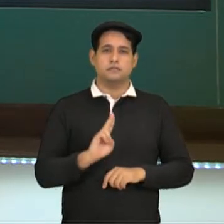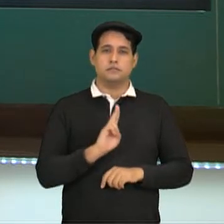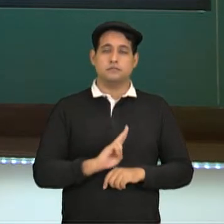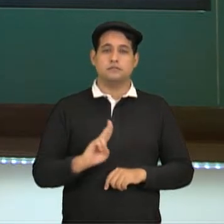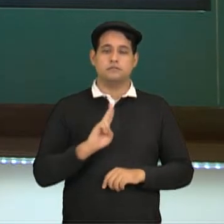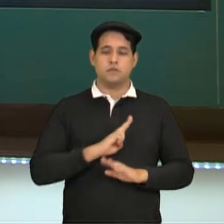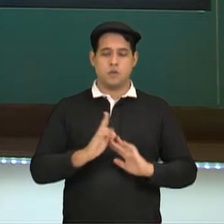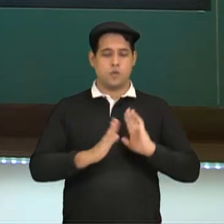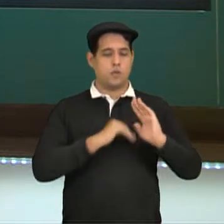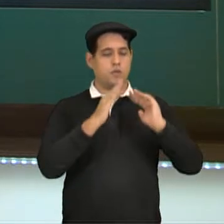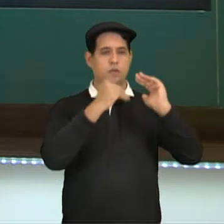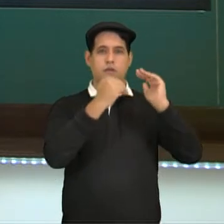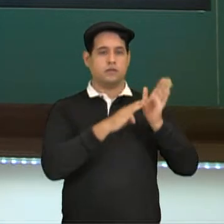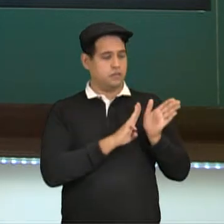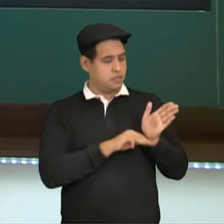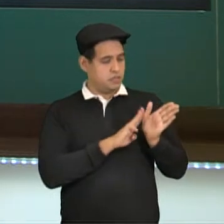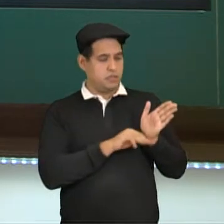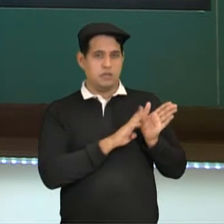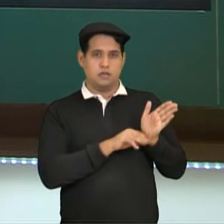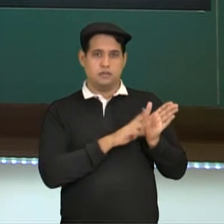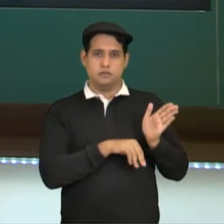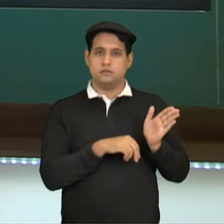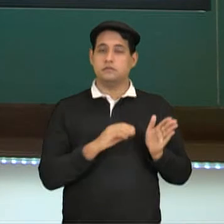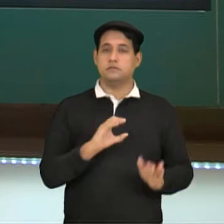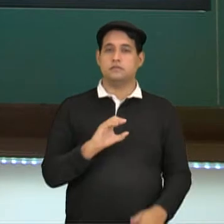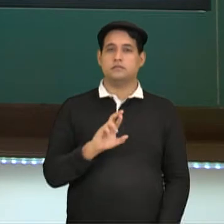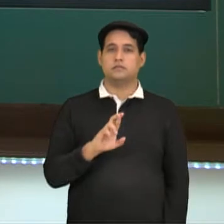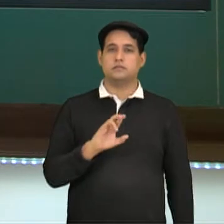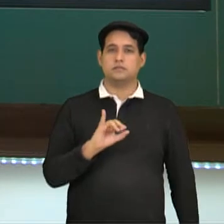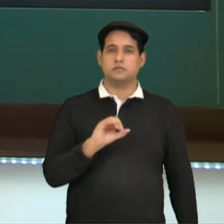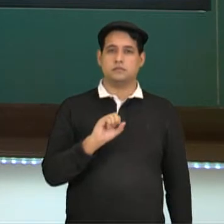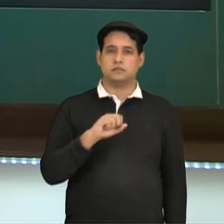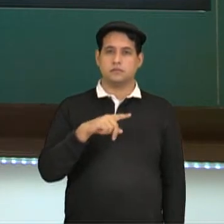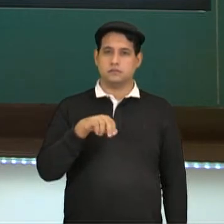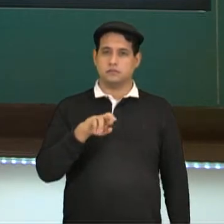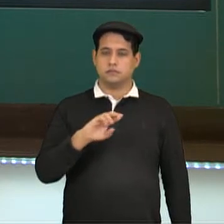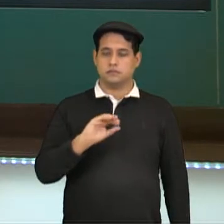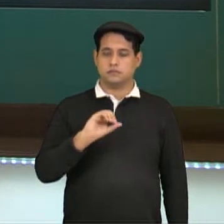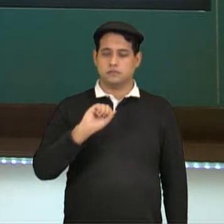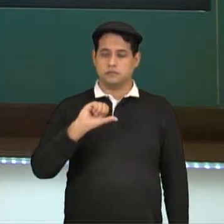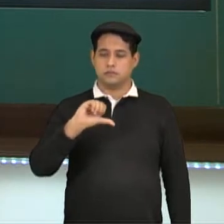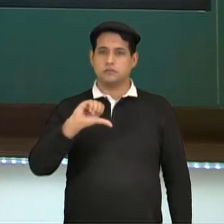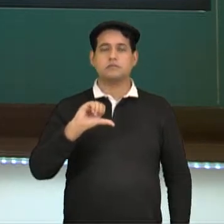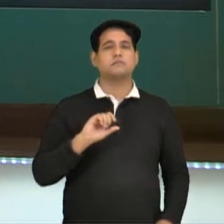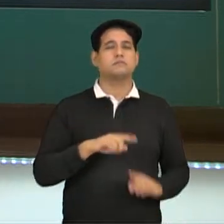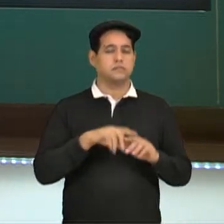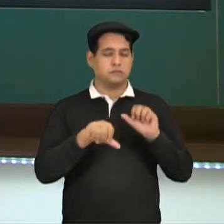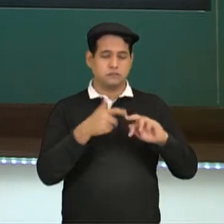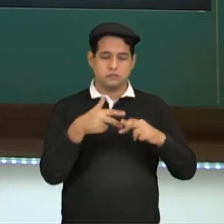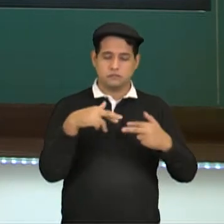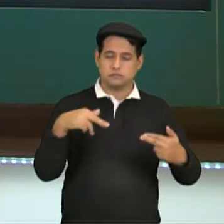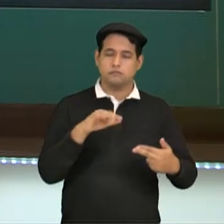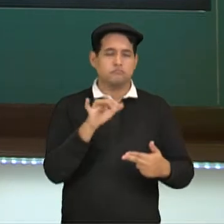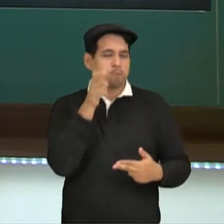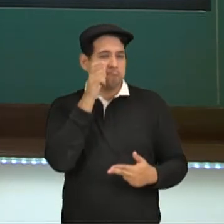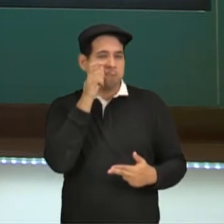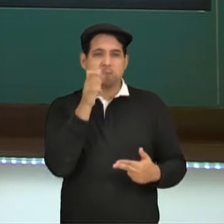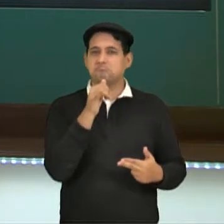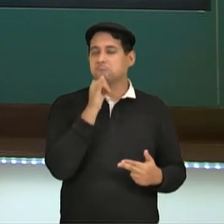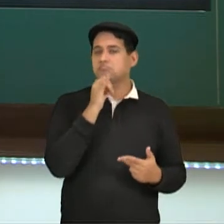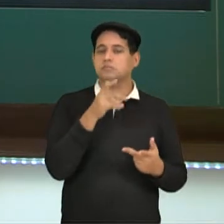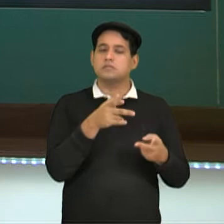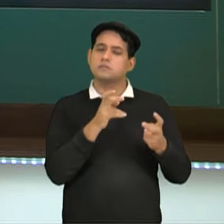o desenvolvimento de metodologia para que o CRISPR-Cas9 modifique o genoma humano apenas naquele gene de interesse, né,